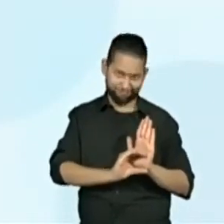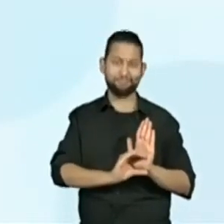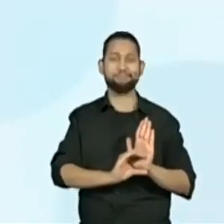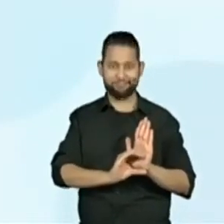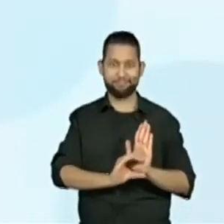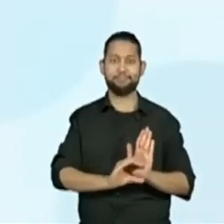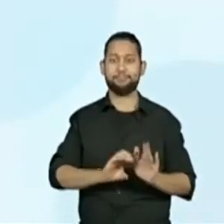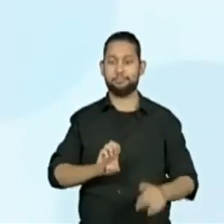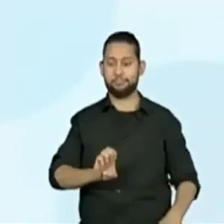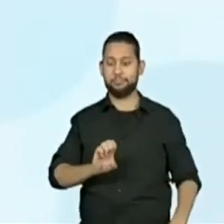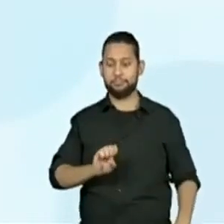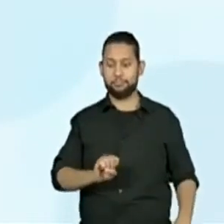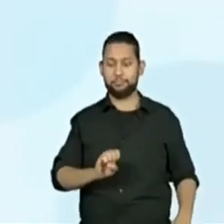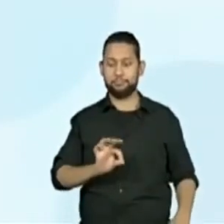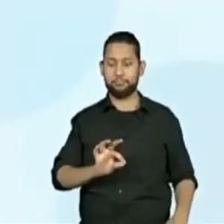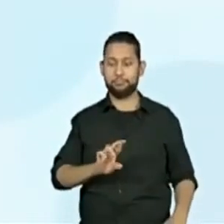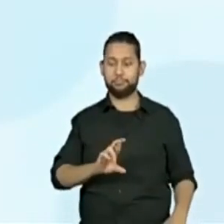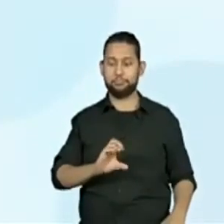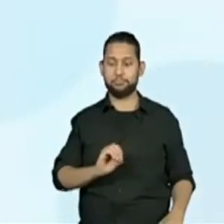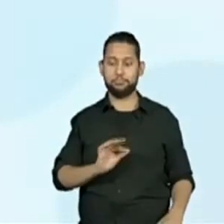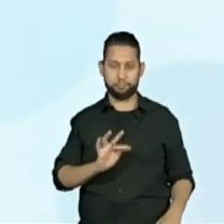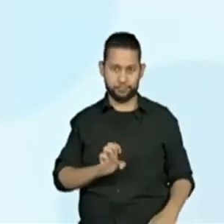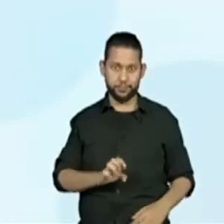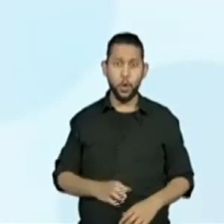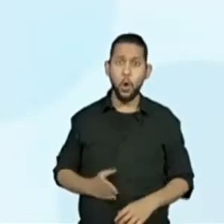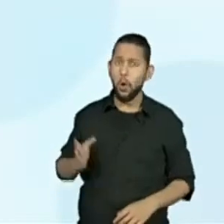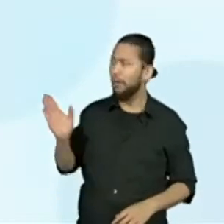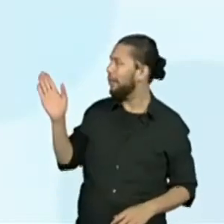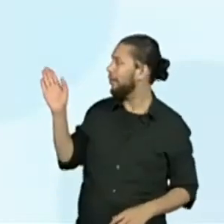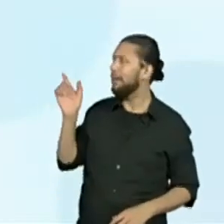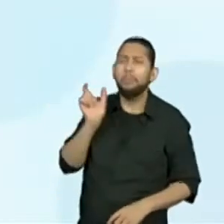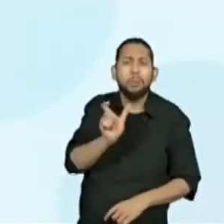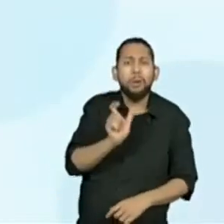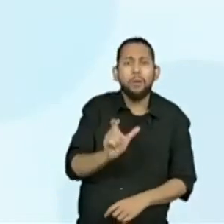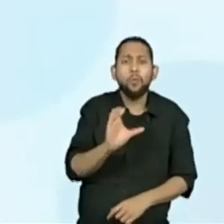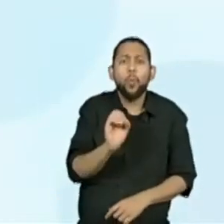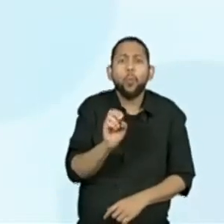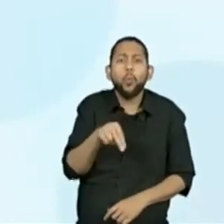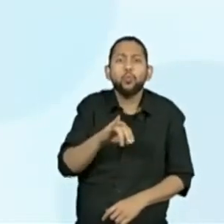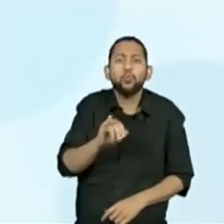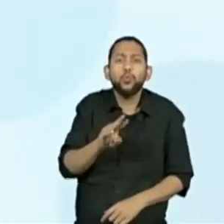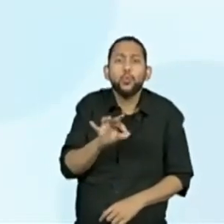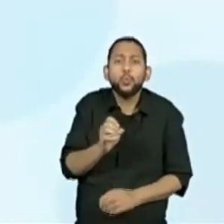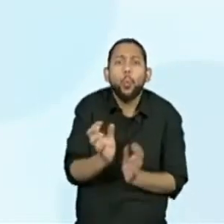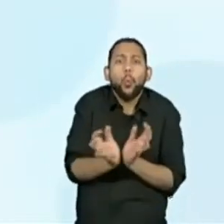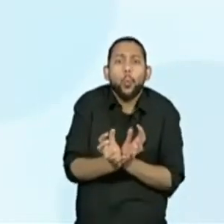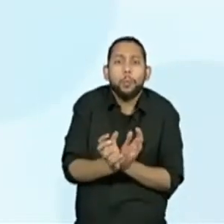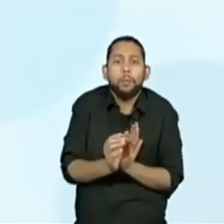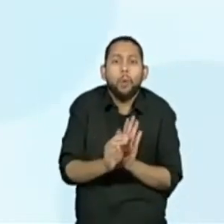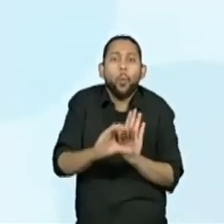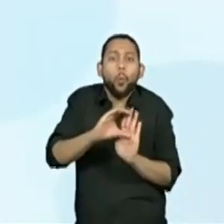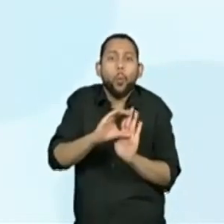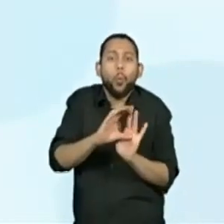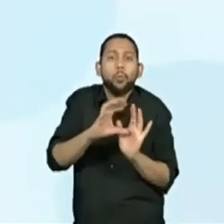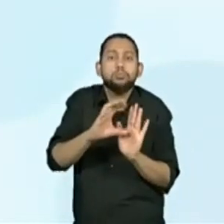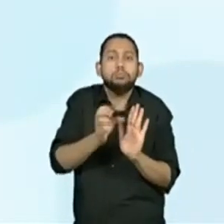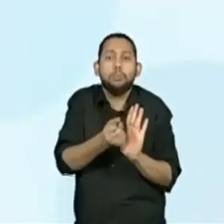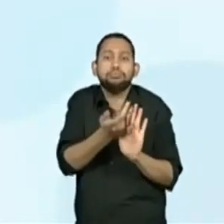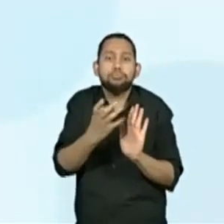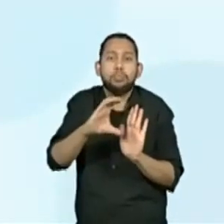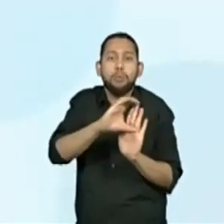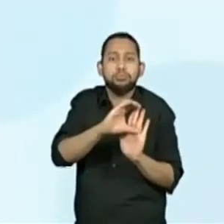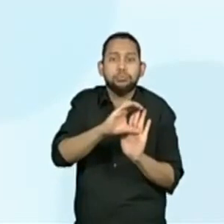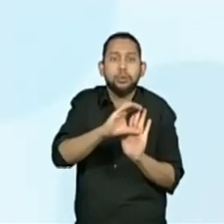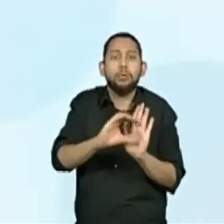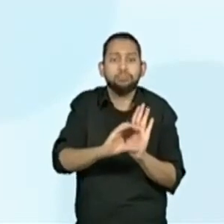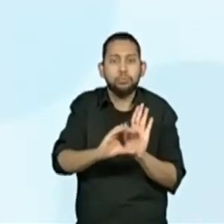O conjunto de versos, eu tenho a estrofe. colocar só o ezinho